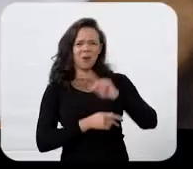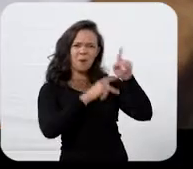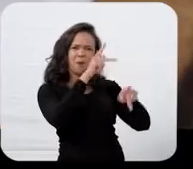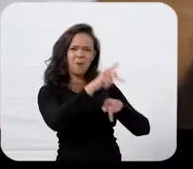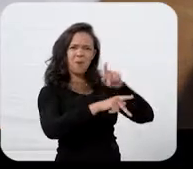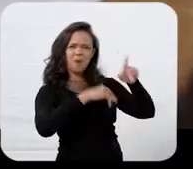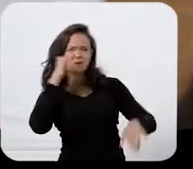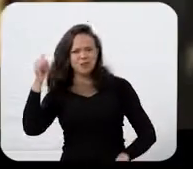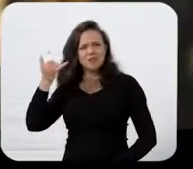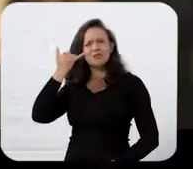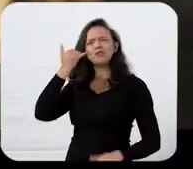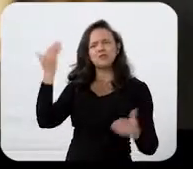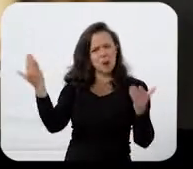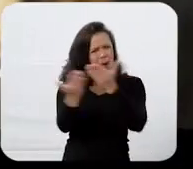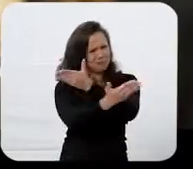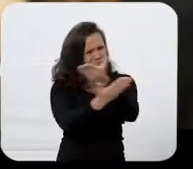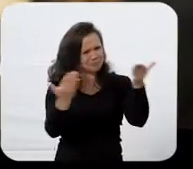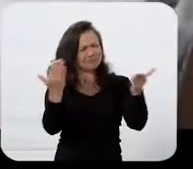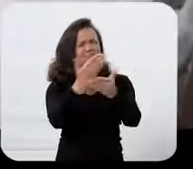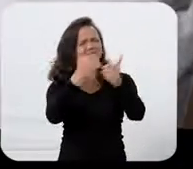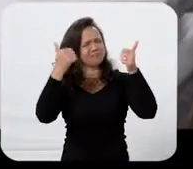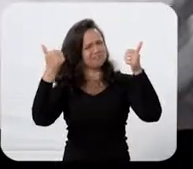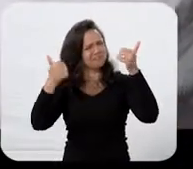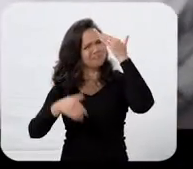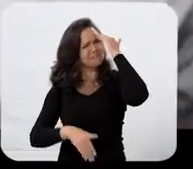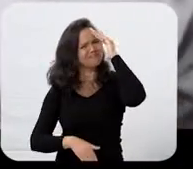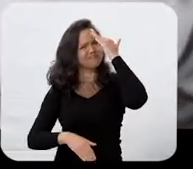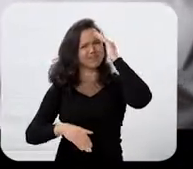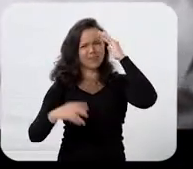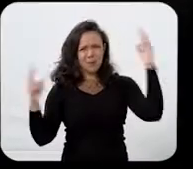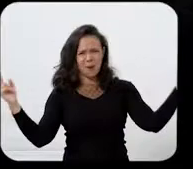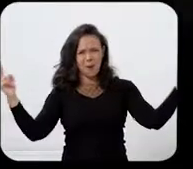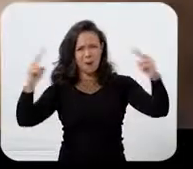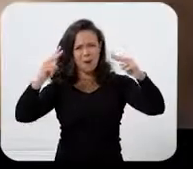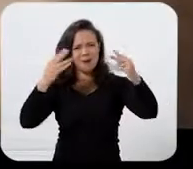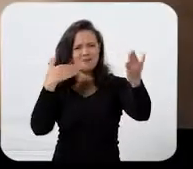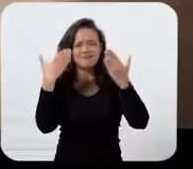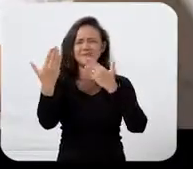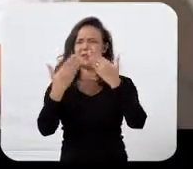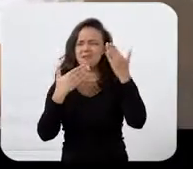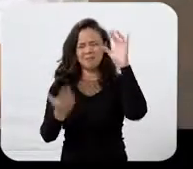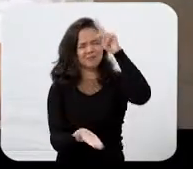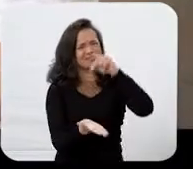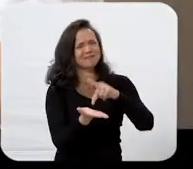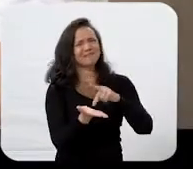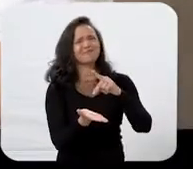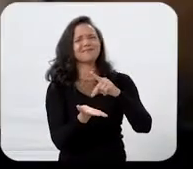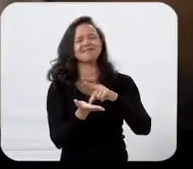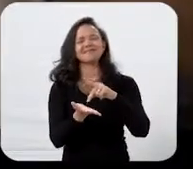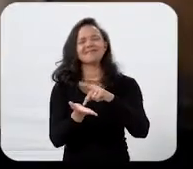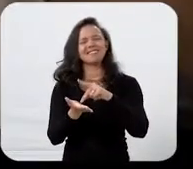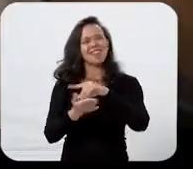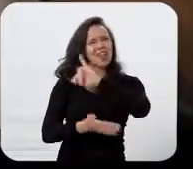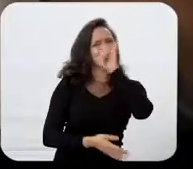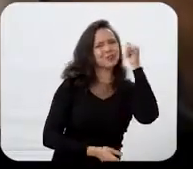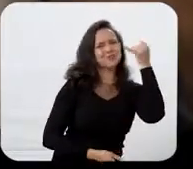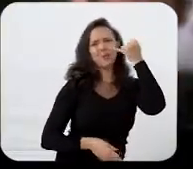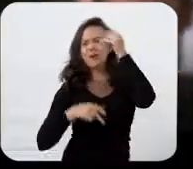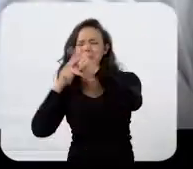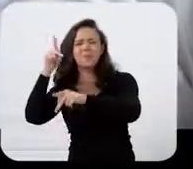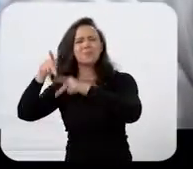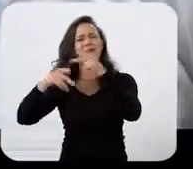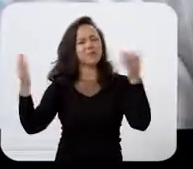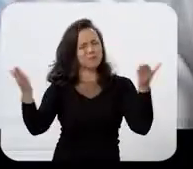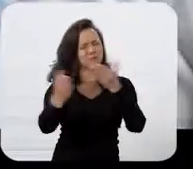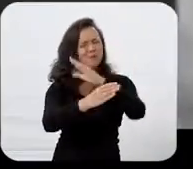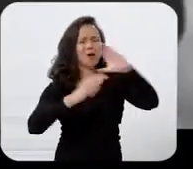O povo e João se entendem. No olhar que fala, na conversa sincera. João e o povo